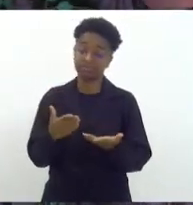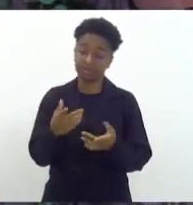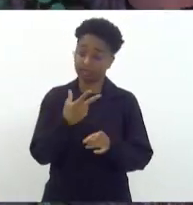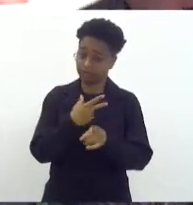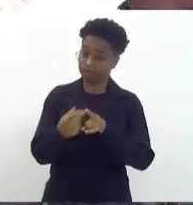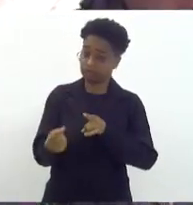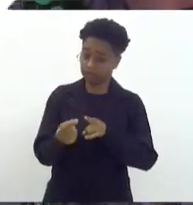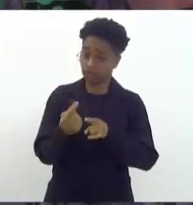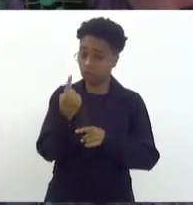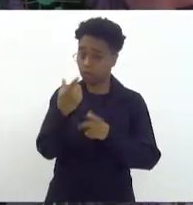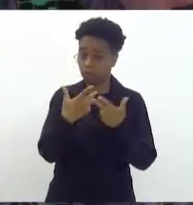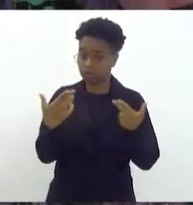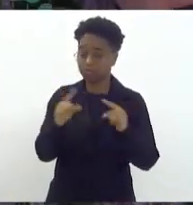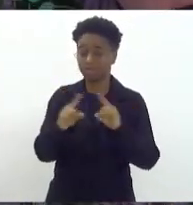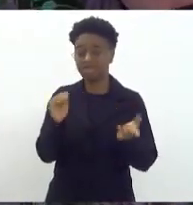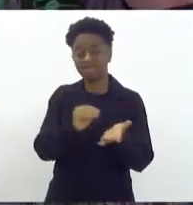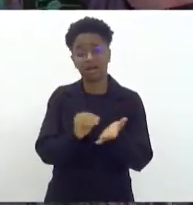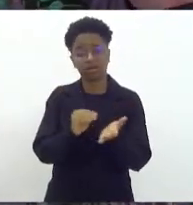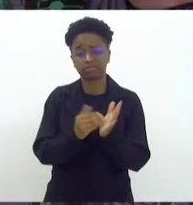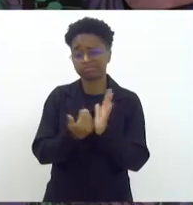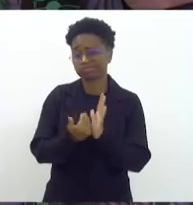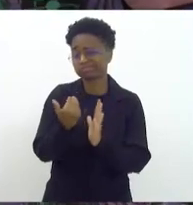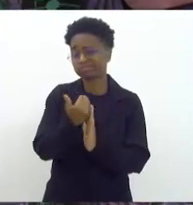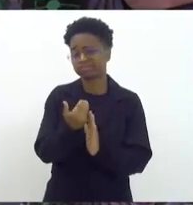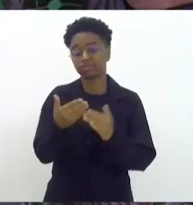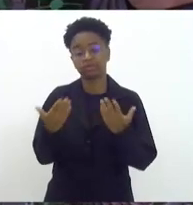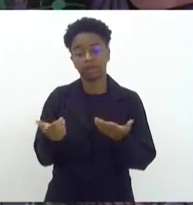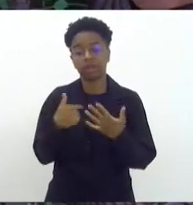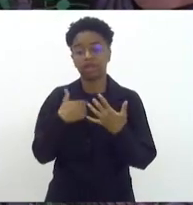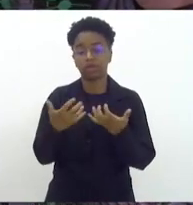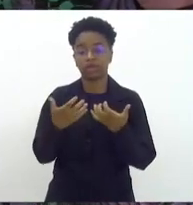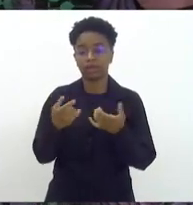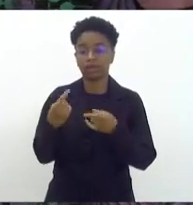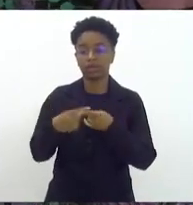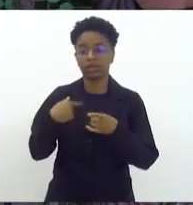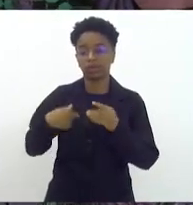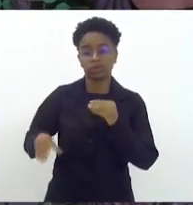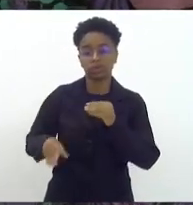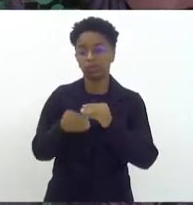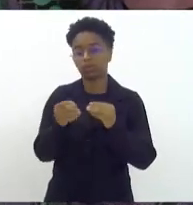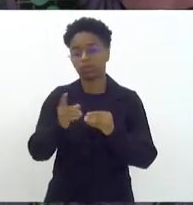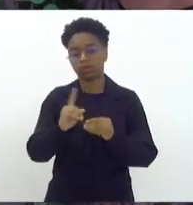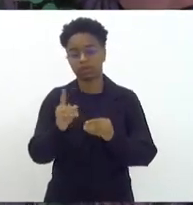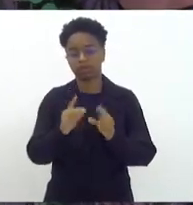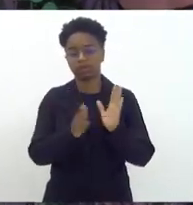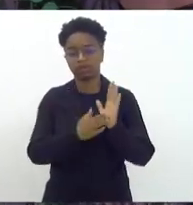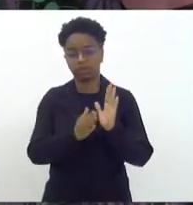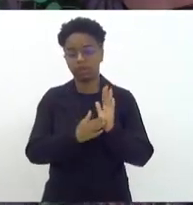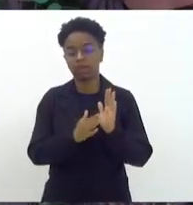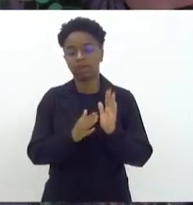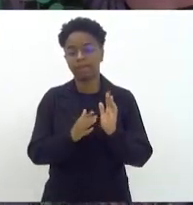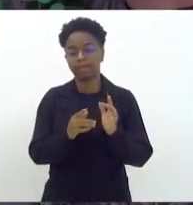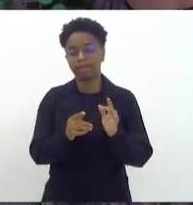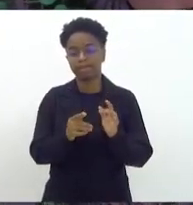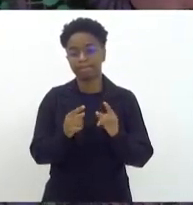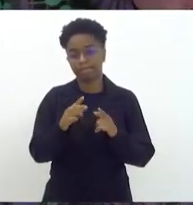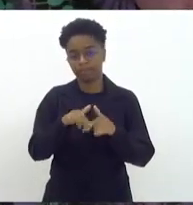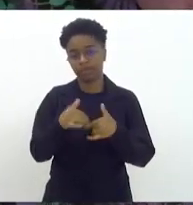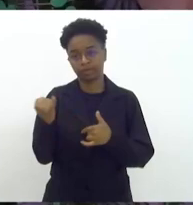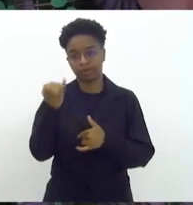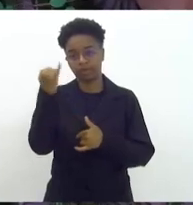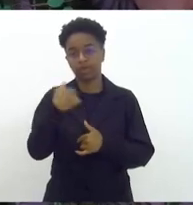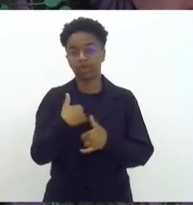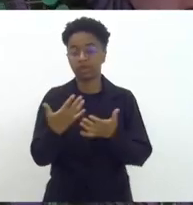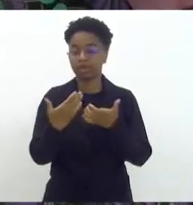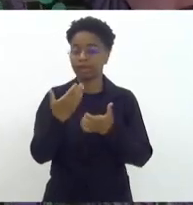Falta quase tudo. E aí, eu queria, por não ter emendado a proposição devido à importância dela e pedindo à coautoria,